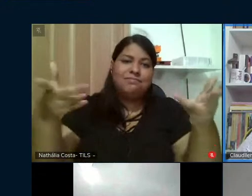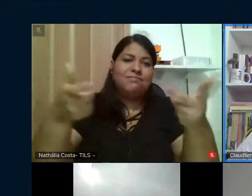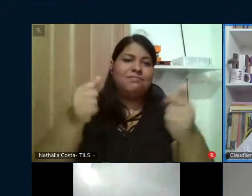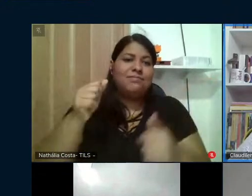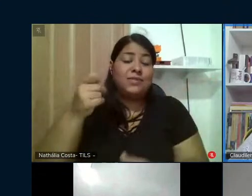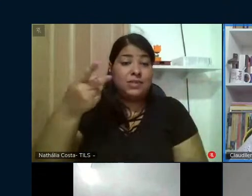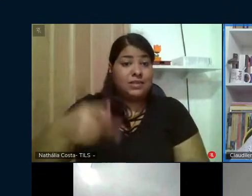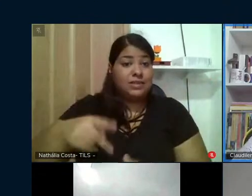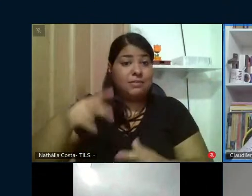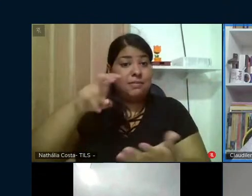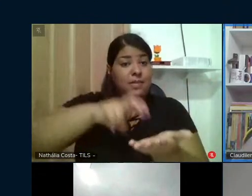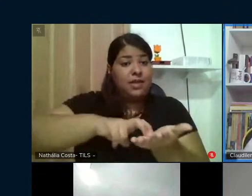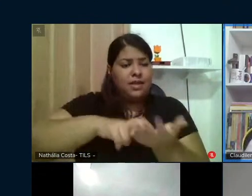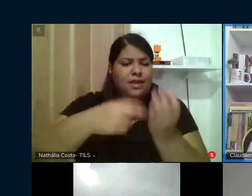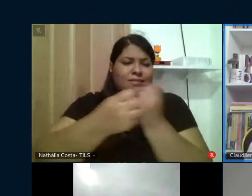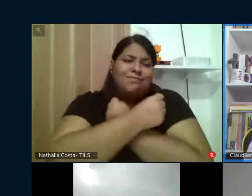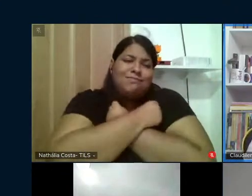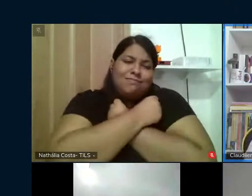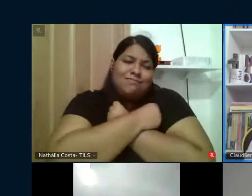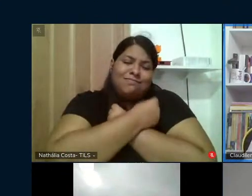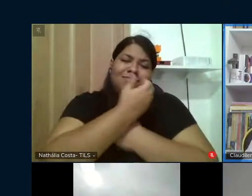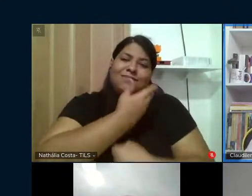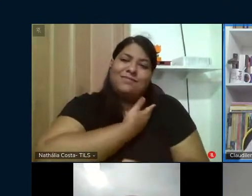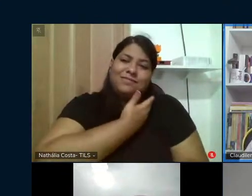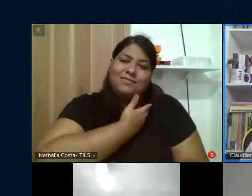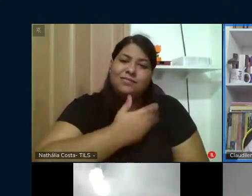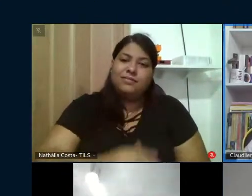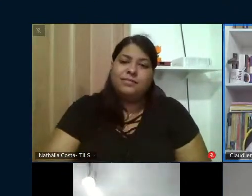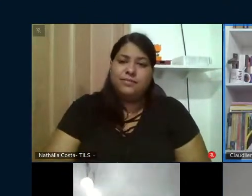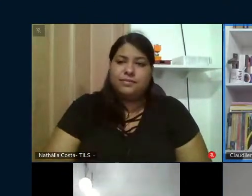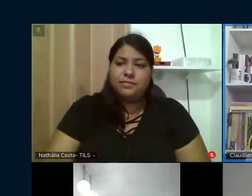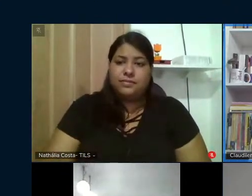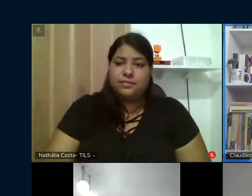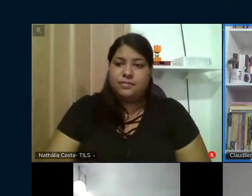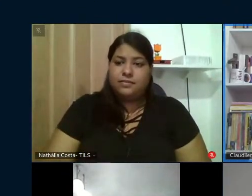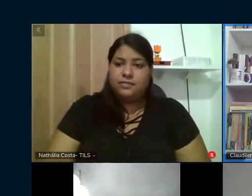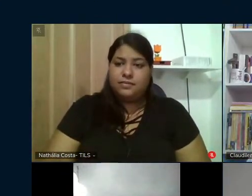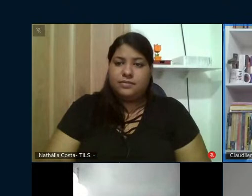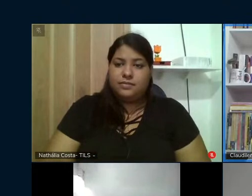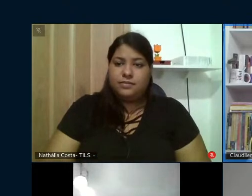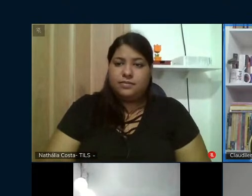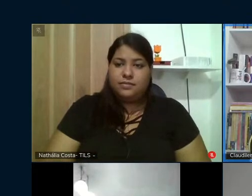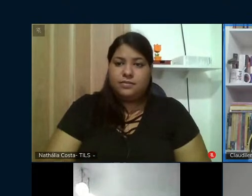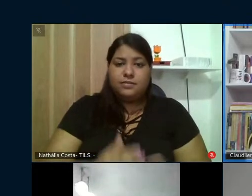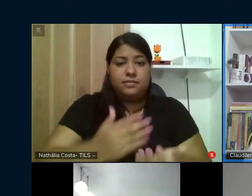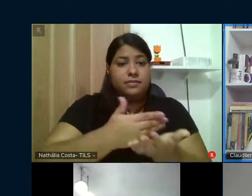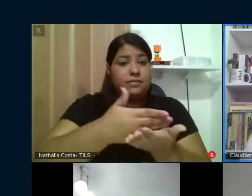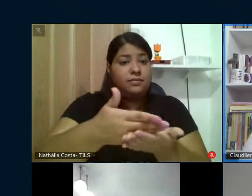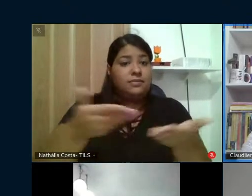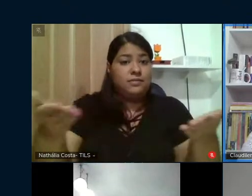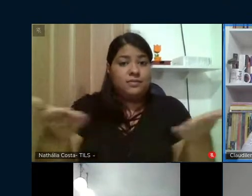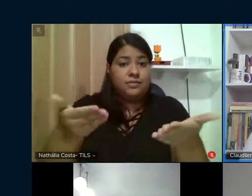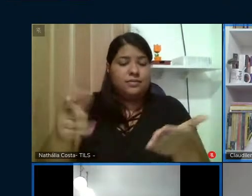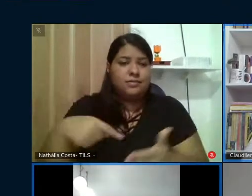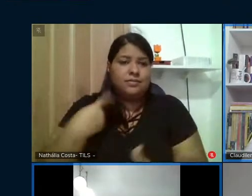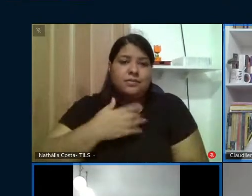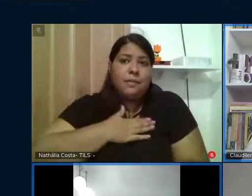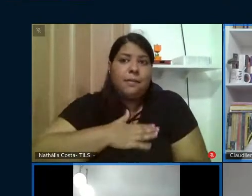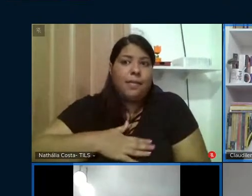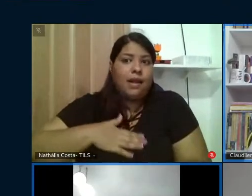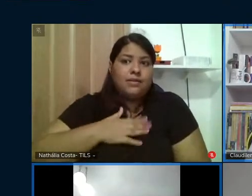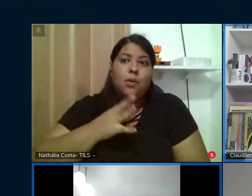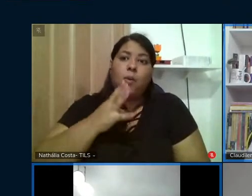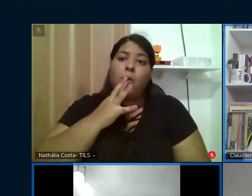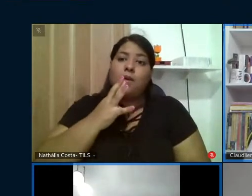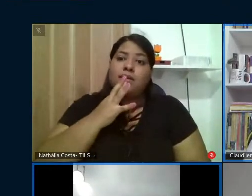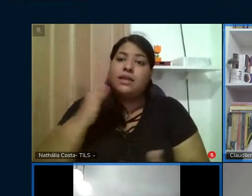nossa manhã. Um abraço grande, companheiro. A partir de agora, nós teremos o prazer de conhecer algumas obras